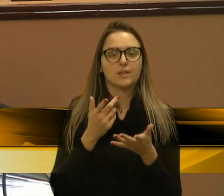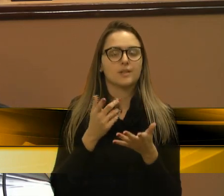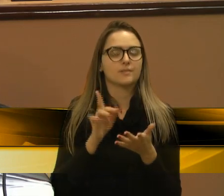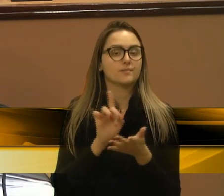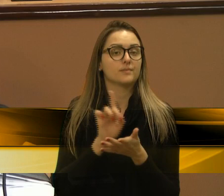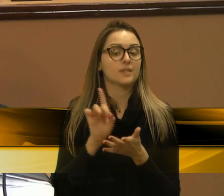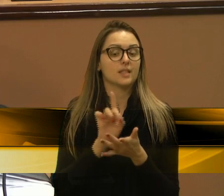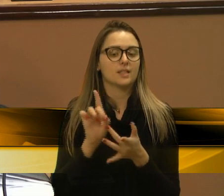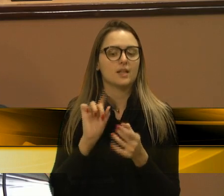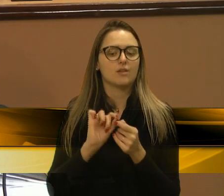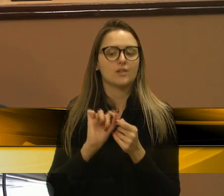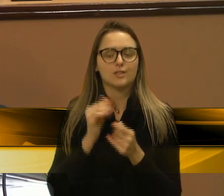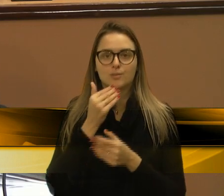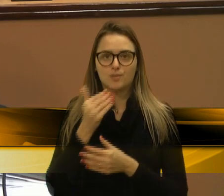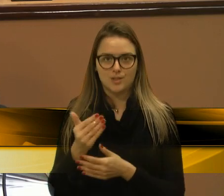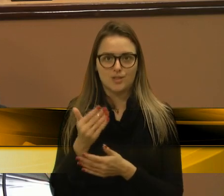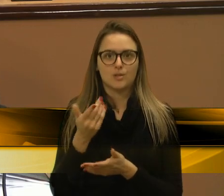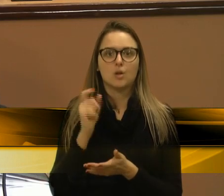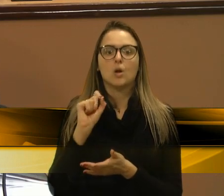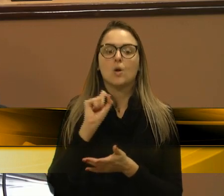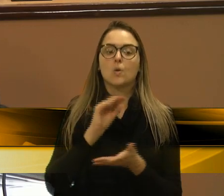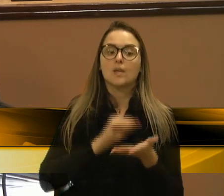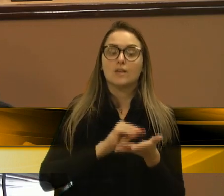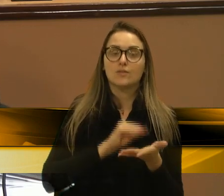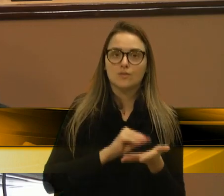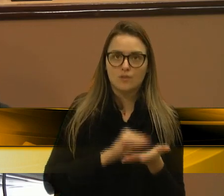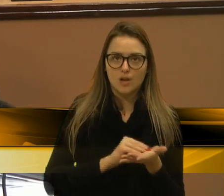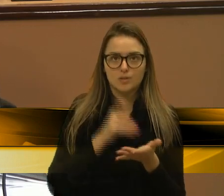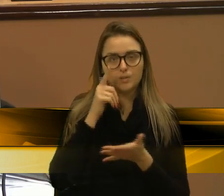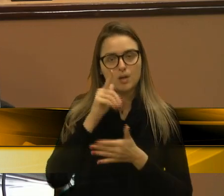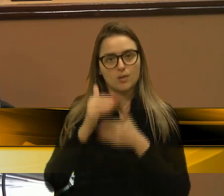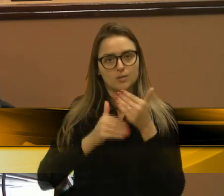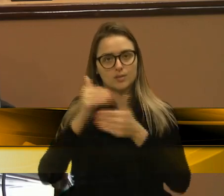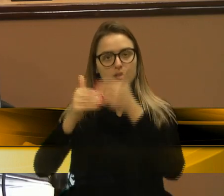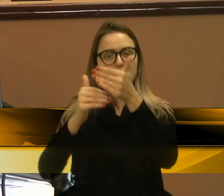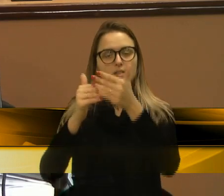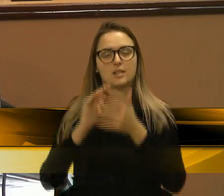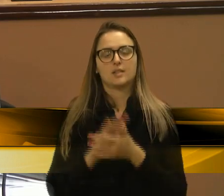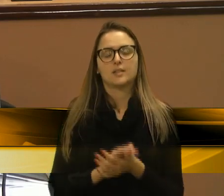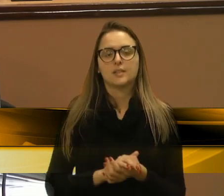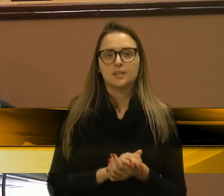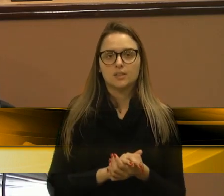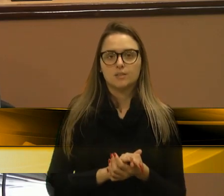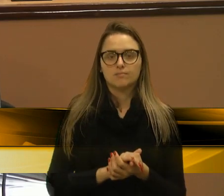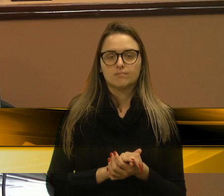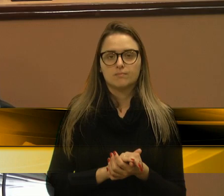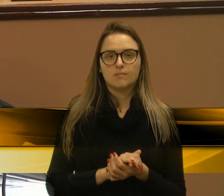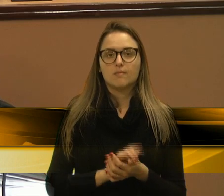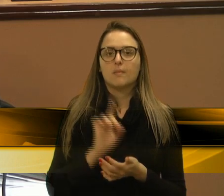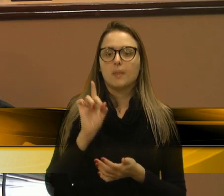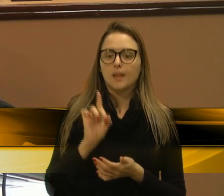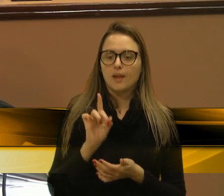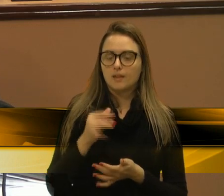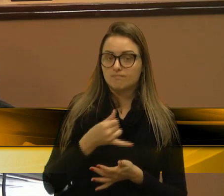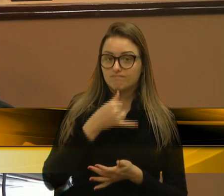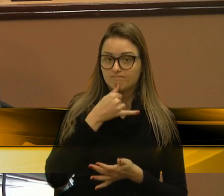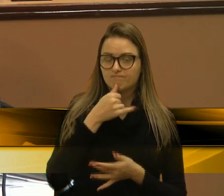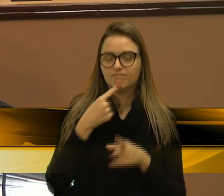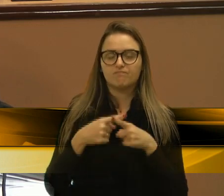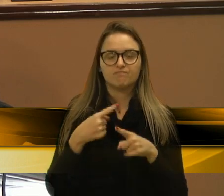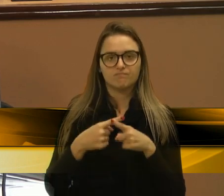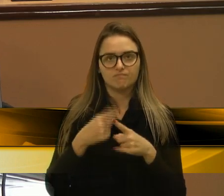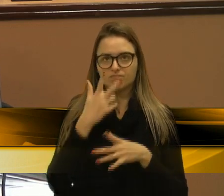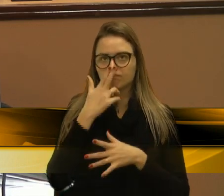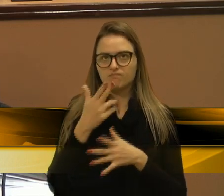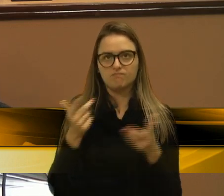efetuando essas cobranças, onde que a gente tem que fazer, para a coisa andar, então isso é muito lamentável, porque parece que as coisas